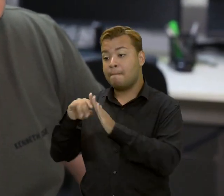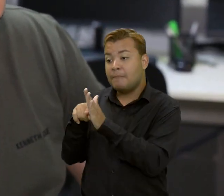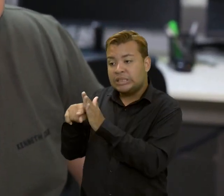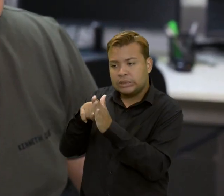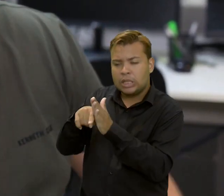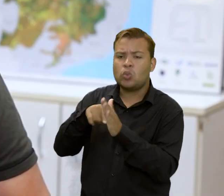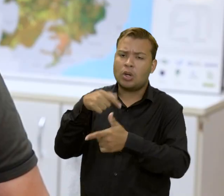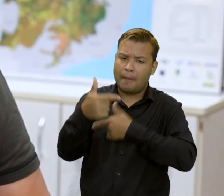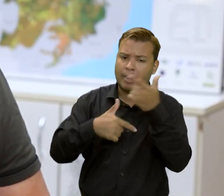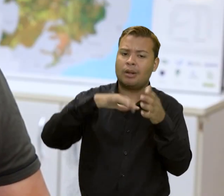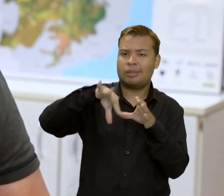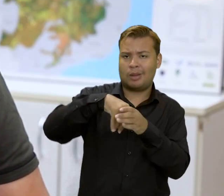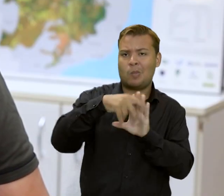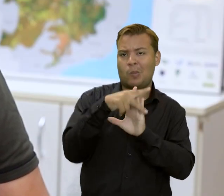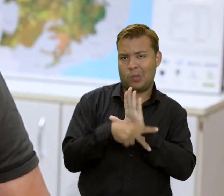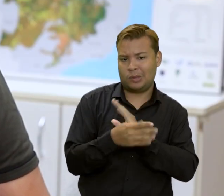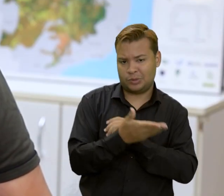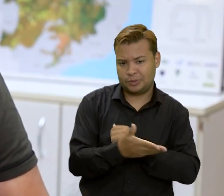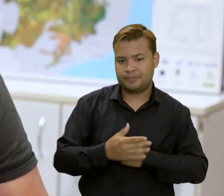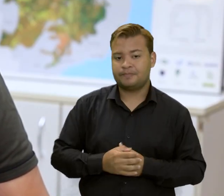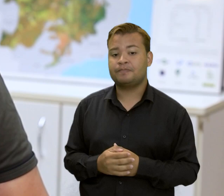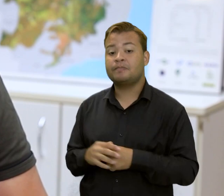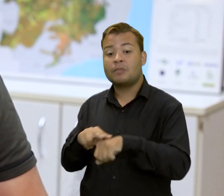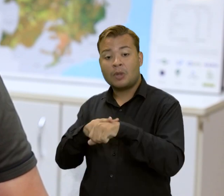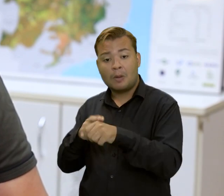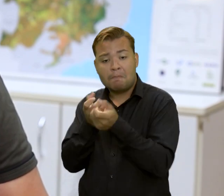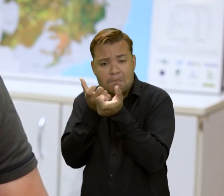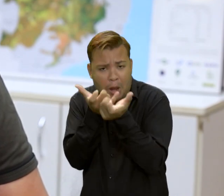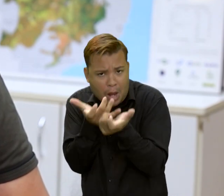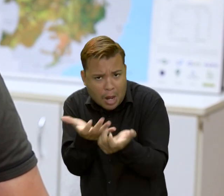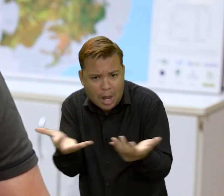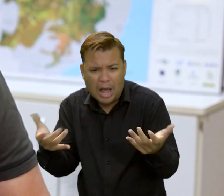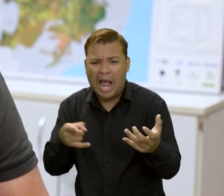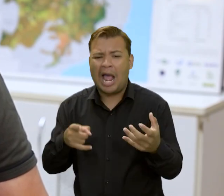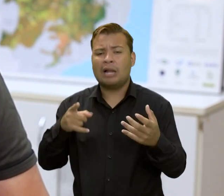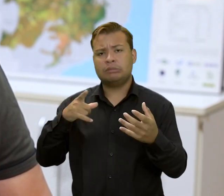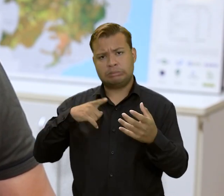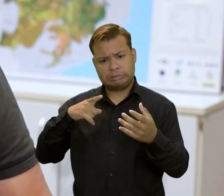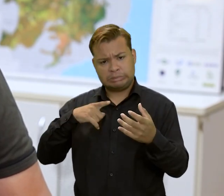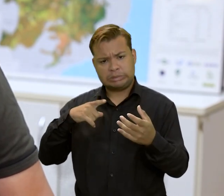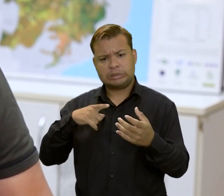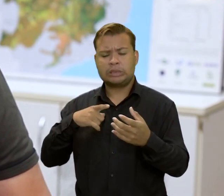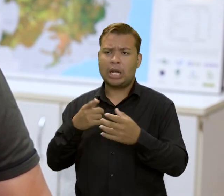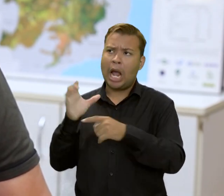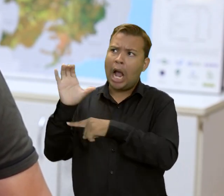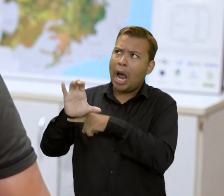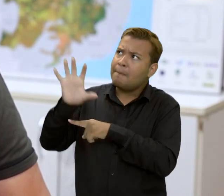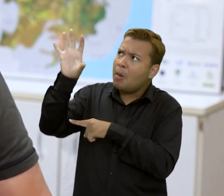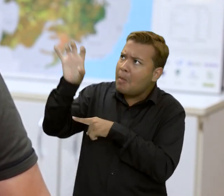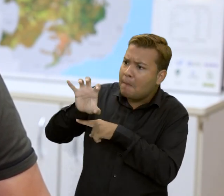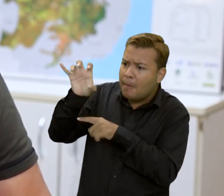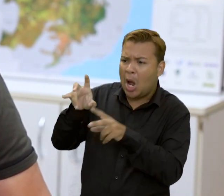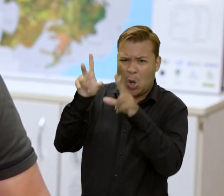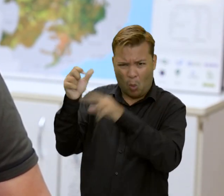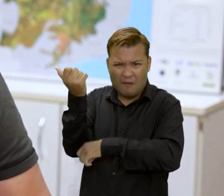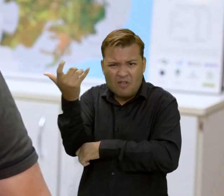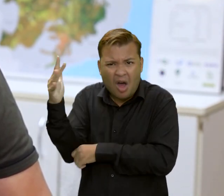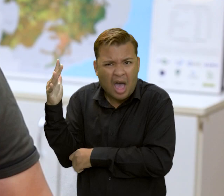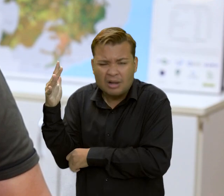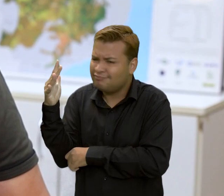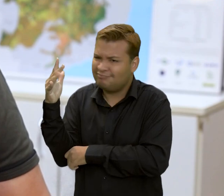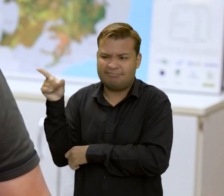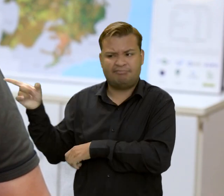do projeto. As pastagens, elas não têm a mesma capacidade que uma floresta de captar carbono da atmosfera e estocar isso no solo.